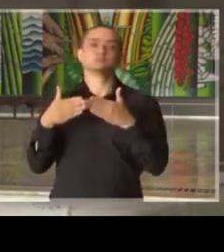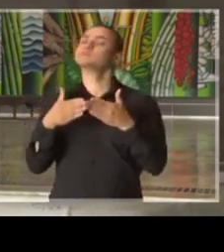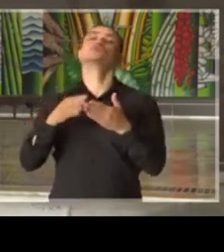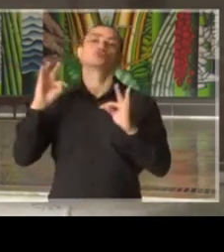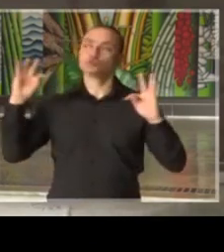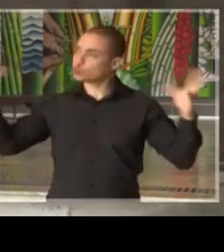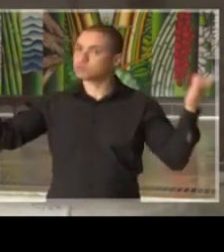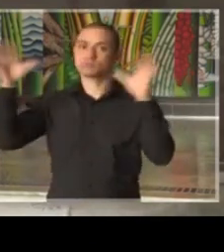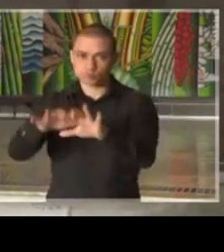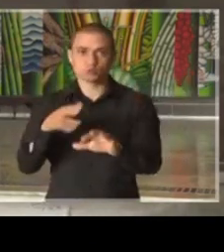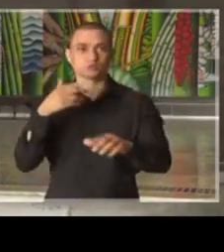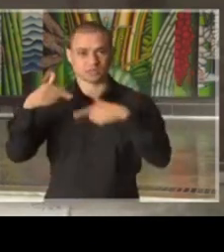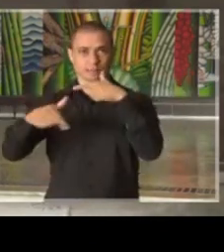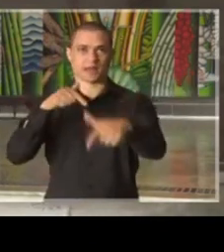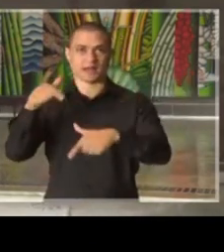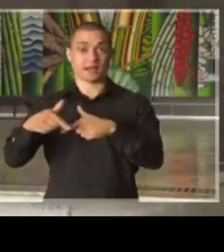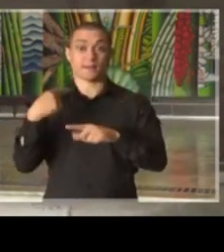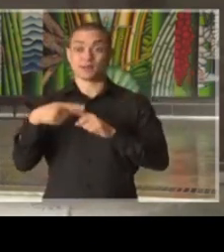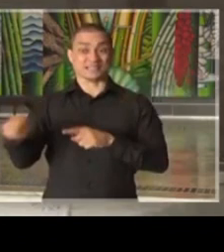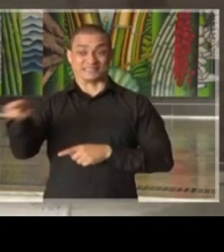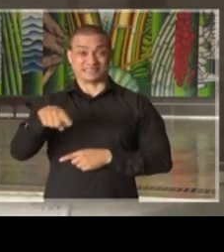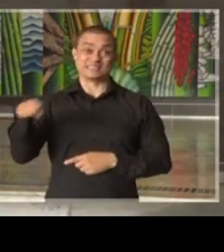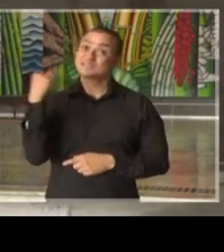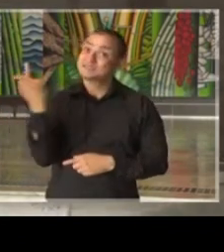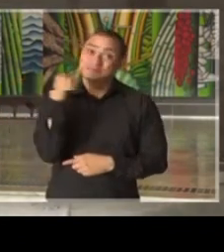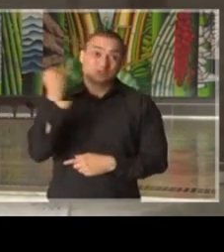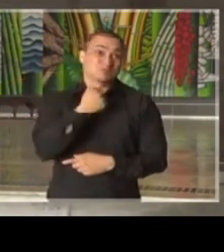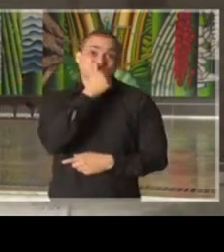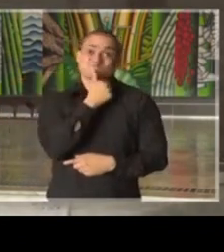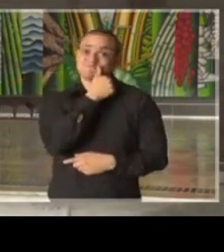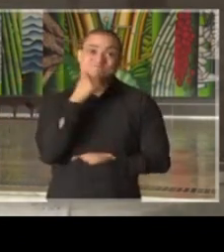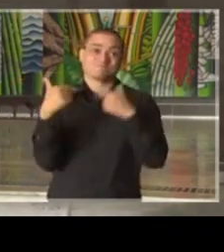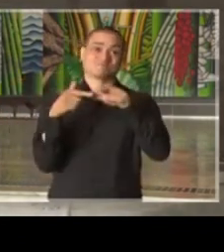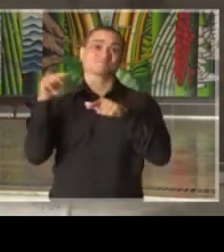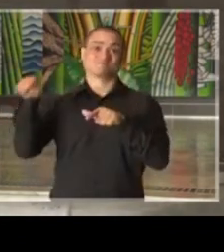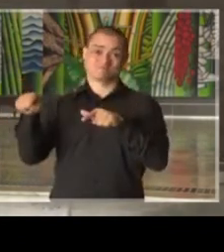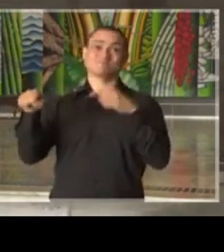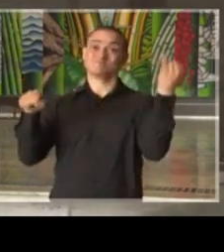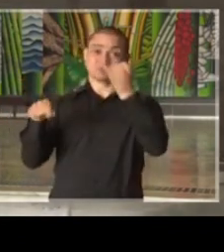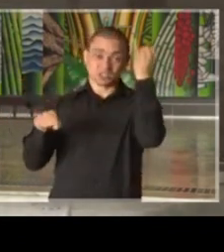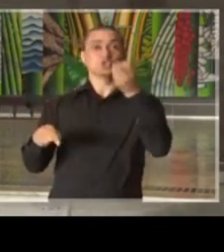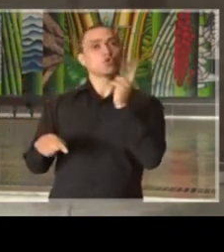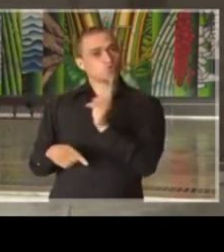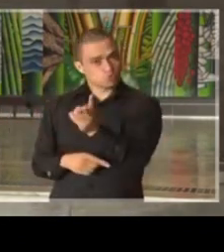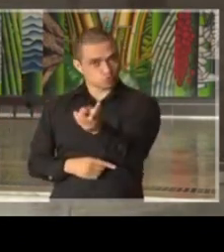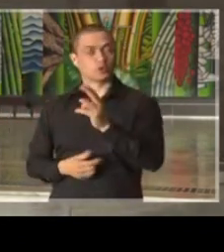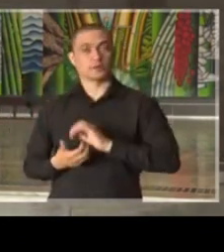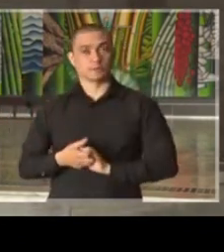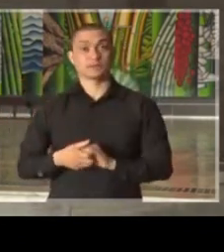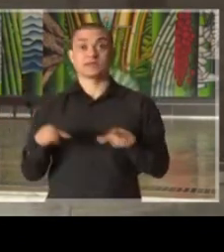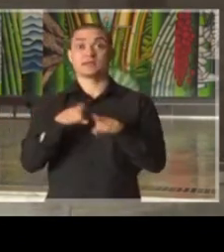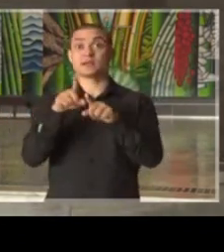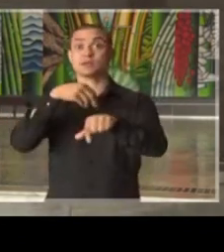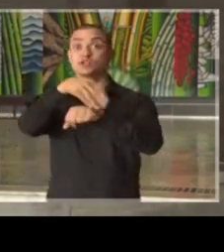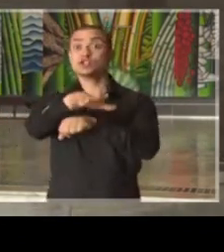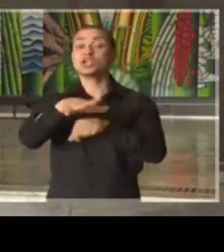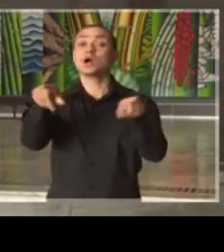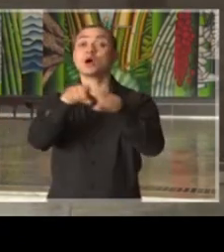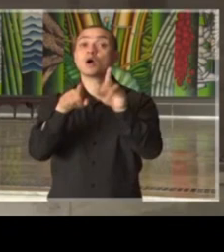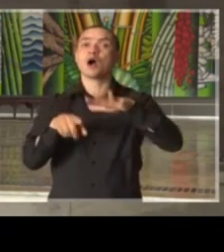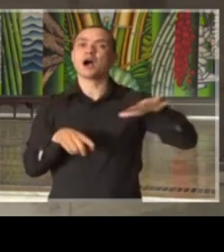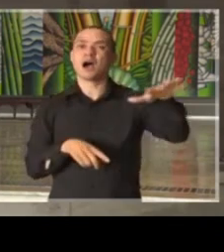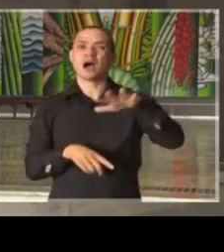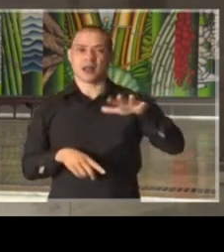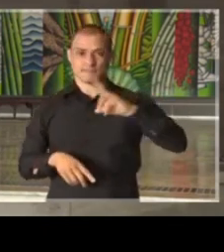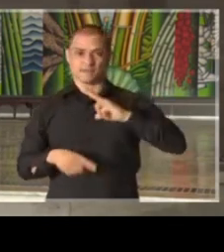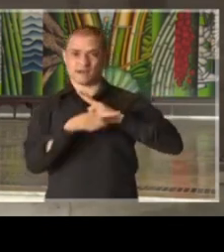setor essencial, no momento de dificuldade, siga funcionando regularmente. E o mesmo em relação ao setor